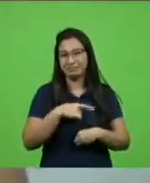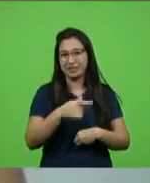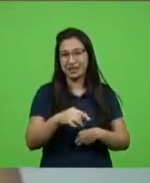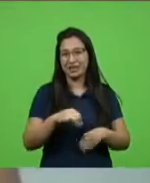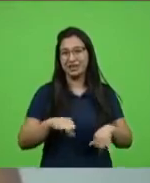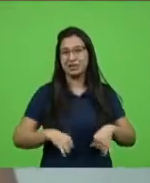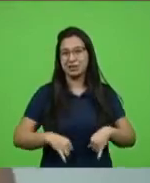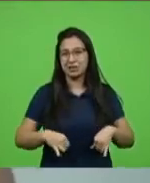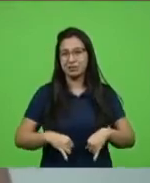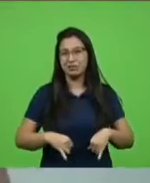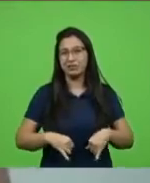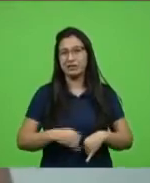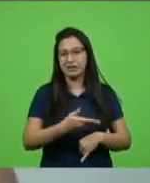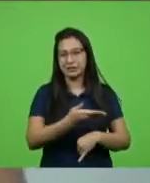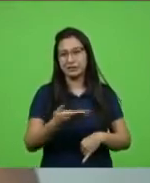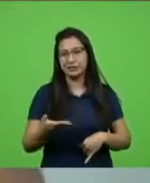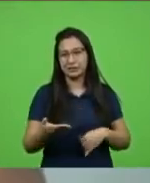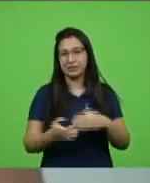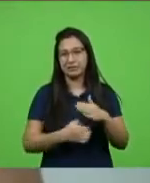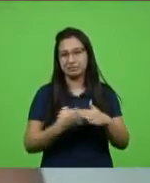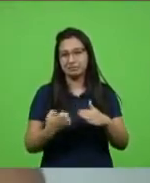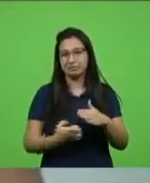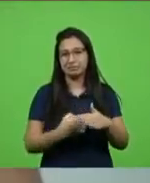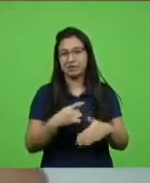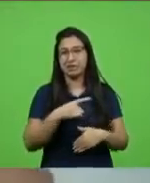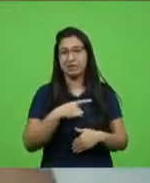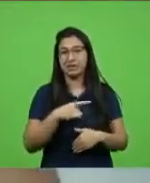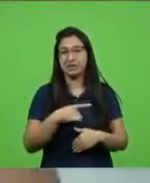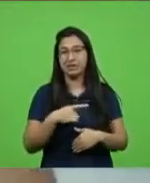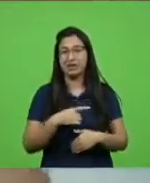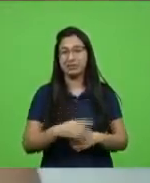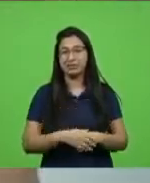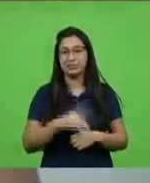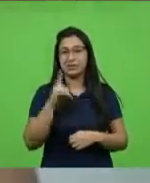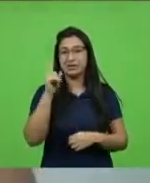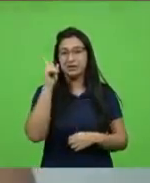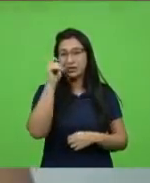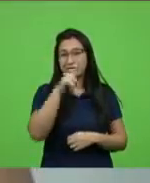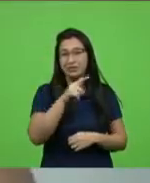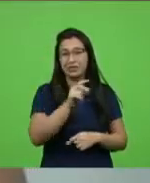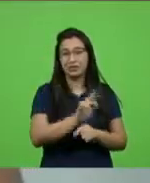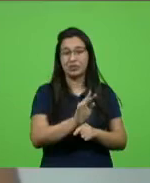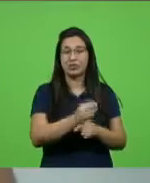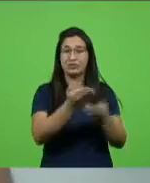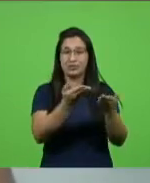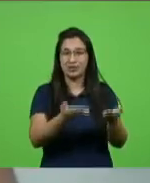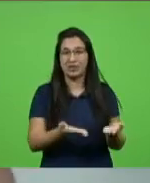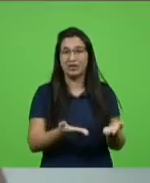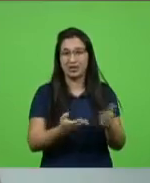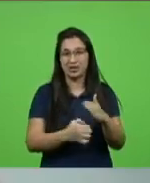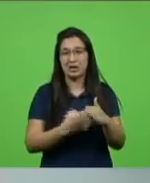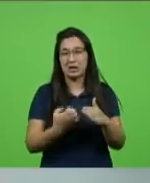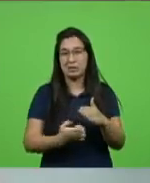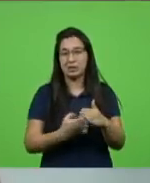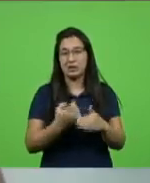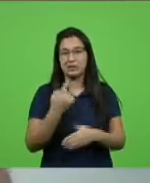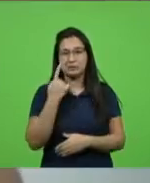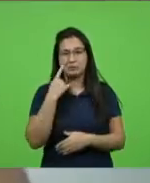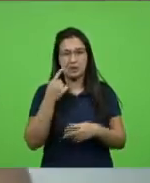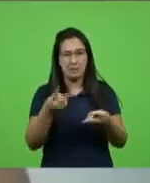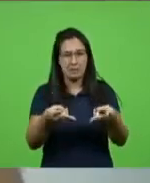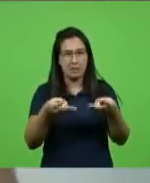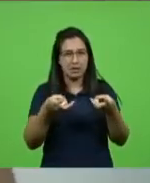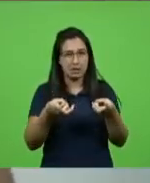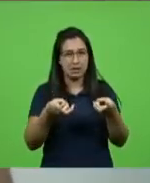esse vírus e que nos dão pouca alternativa de protegê-las porque veja num ambiente como esse